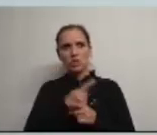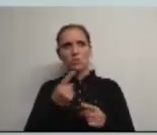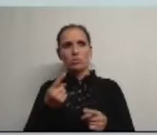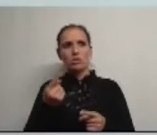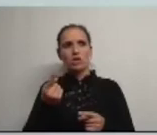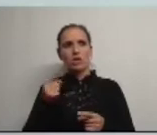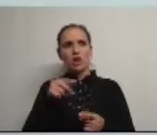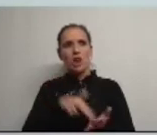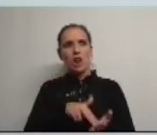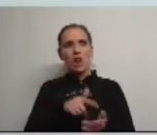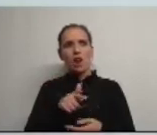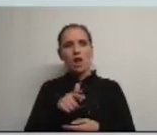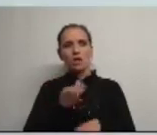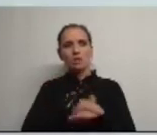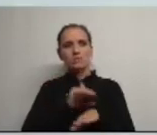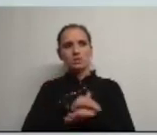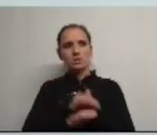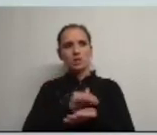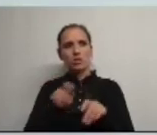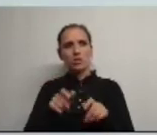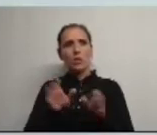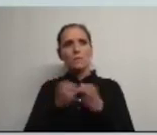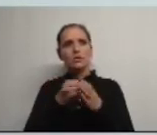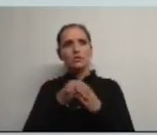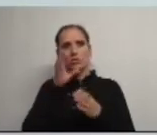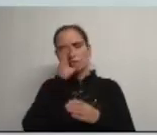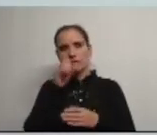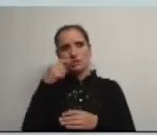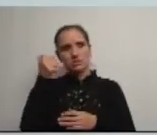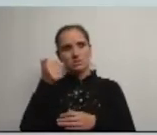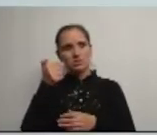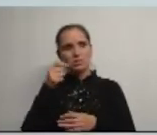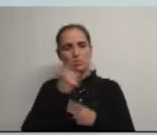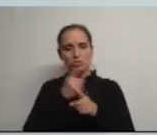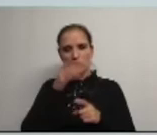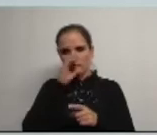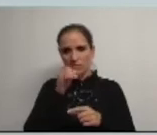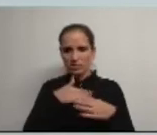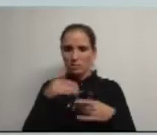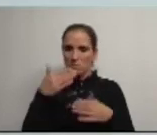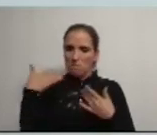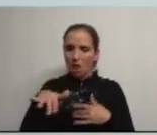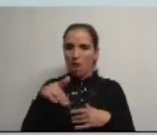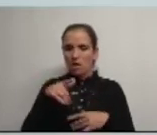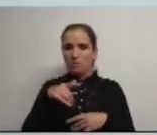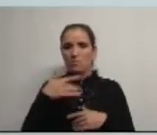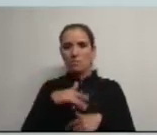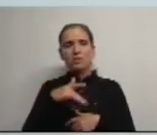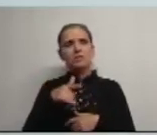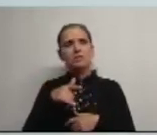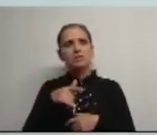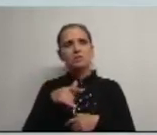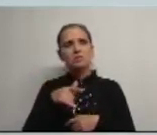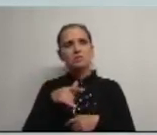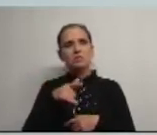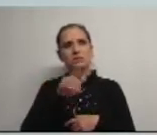está aqui como representante de um partido do governo e teria 5 porque o governo tem feito muito mal este país mas com a intervenção dele subiu